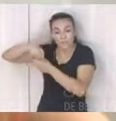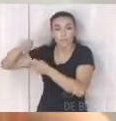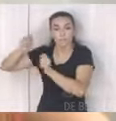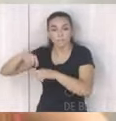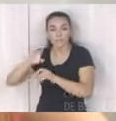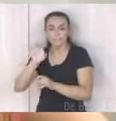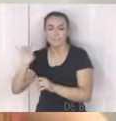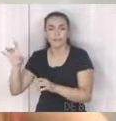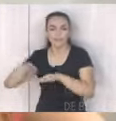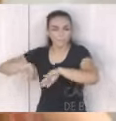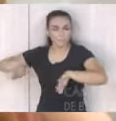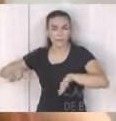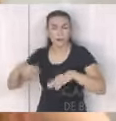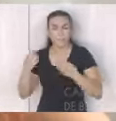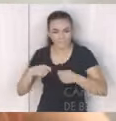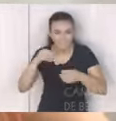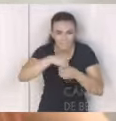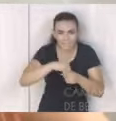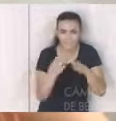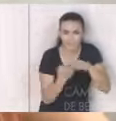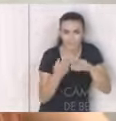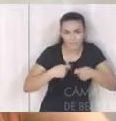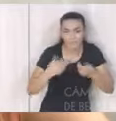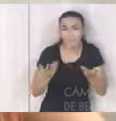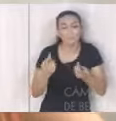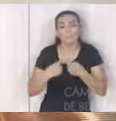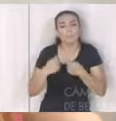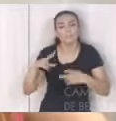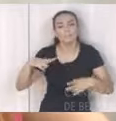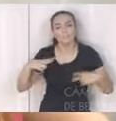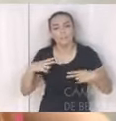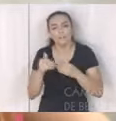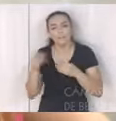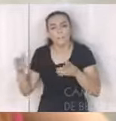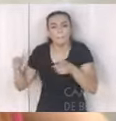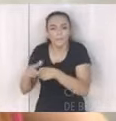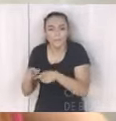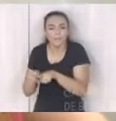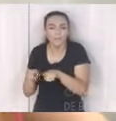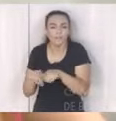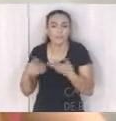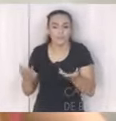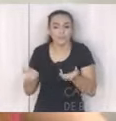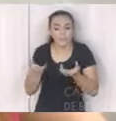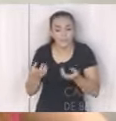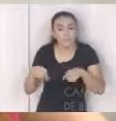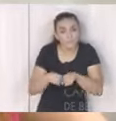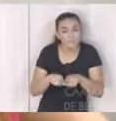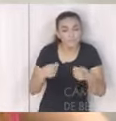independentes e ou com pequenas outras cooperativas até do setor privado e essas parcerias se estabelecerem.